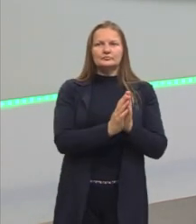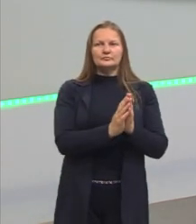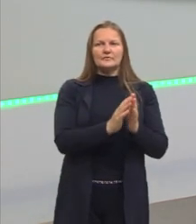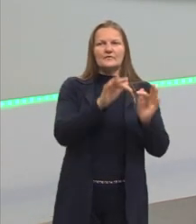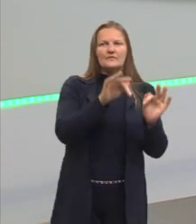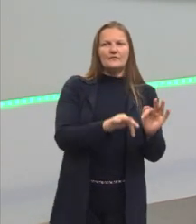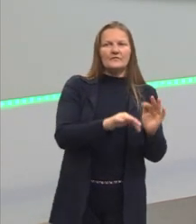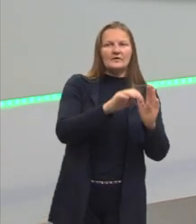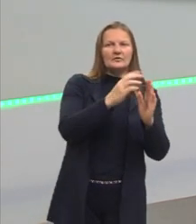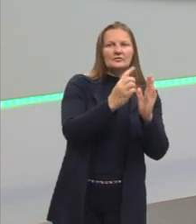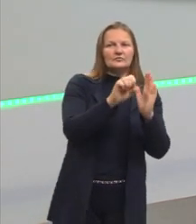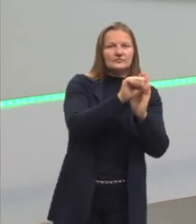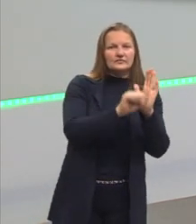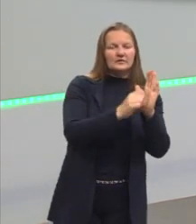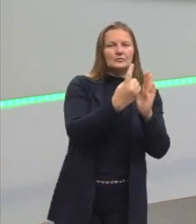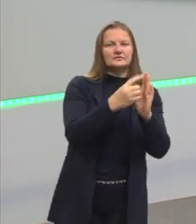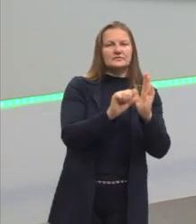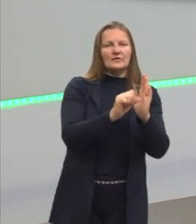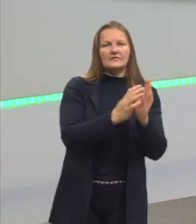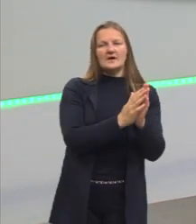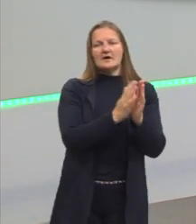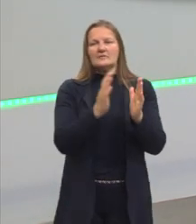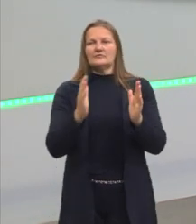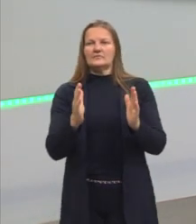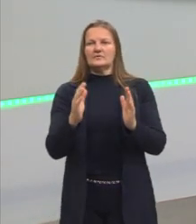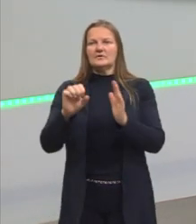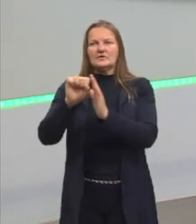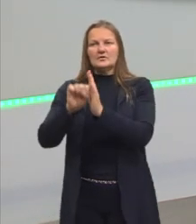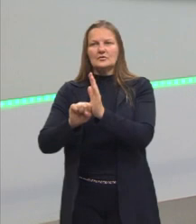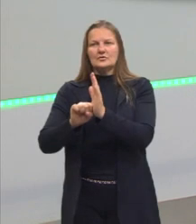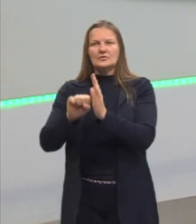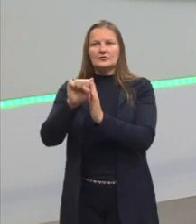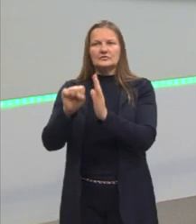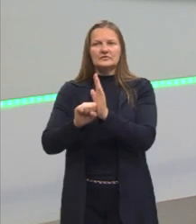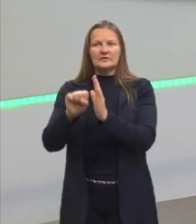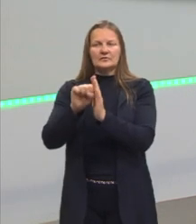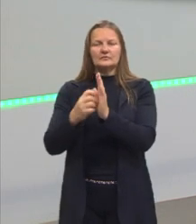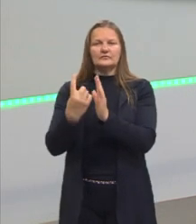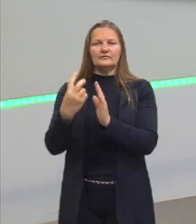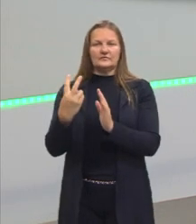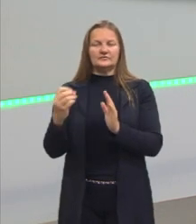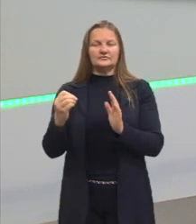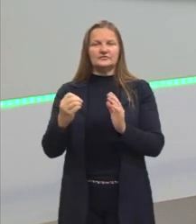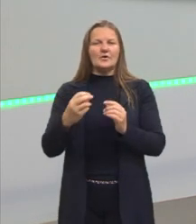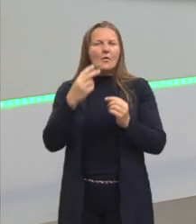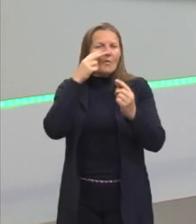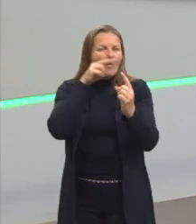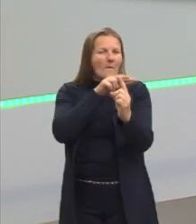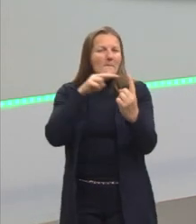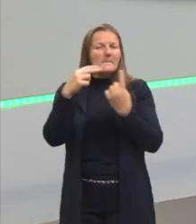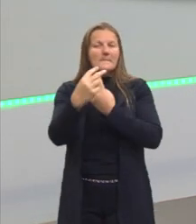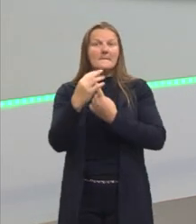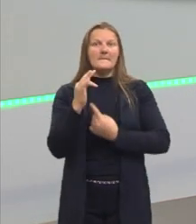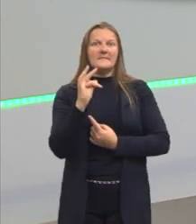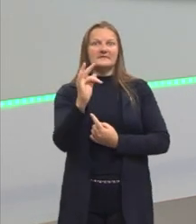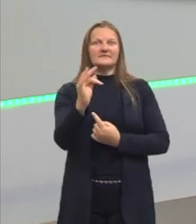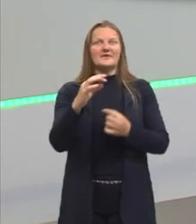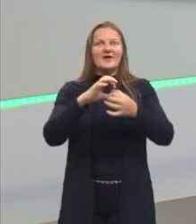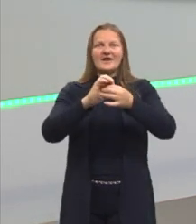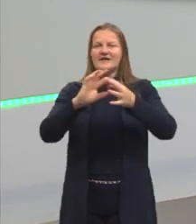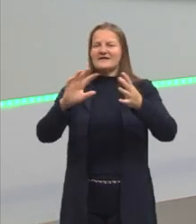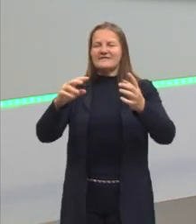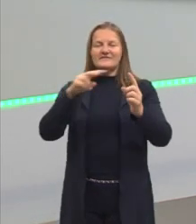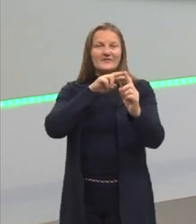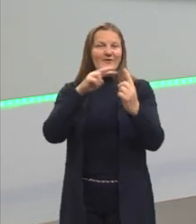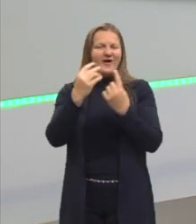final do século 19, início do século 20 e o início de um novo jeito de olhar a arte, de um jeito mais livre, de um